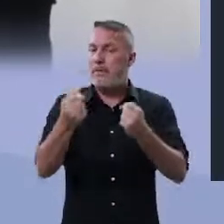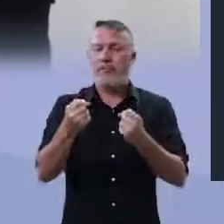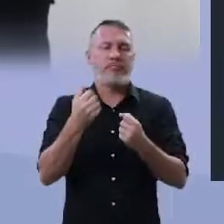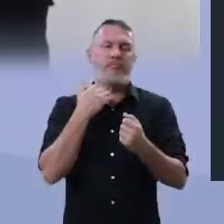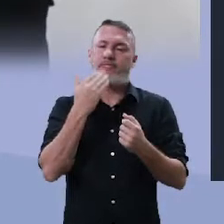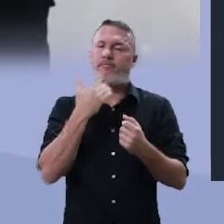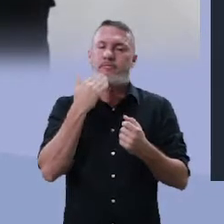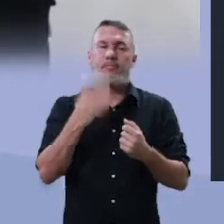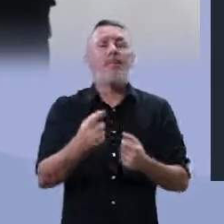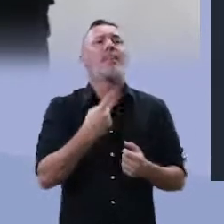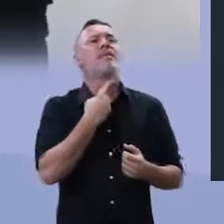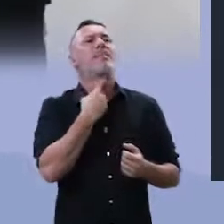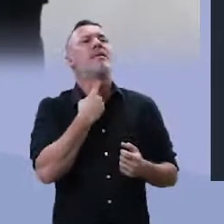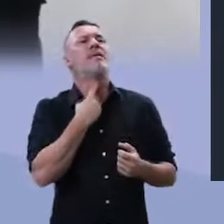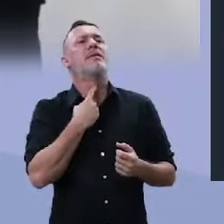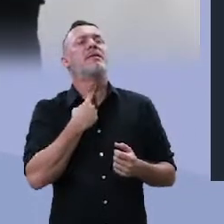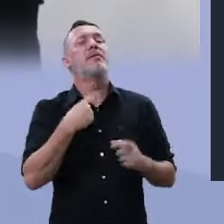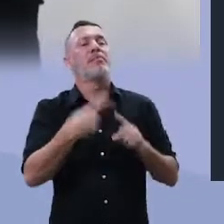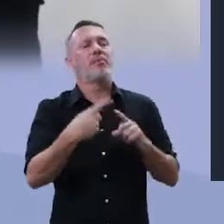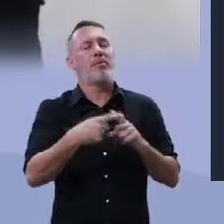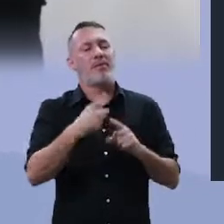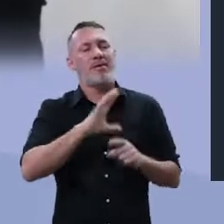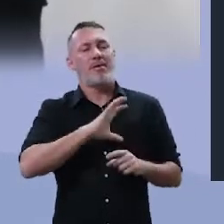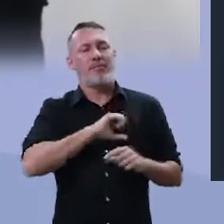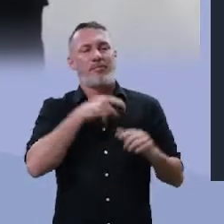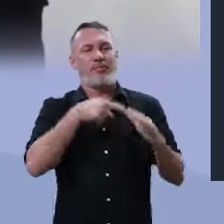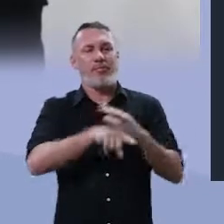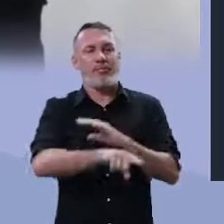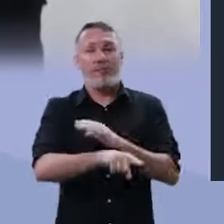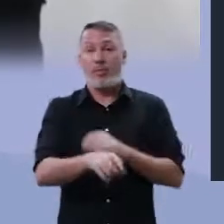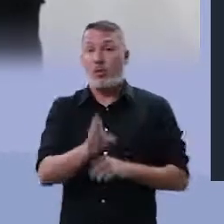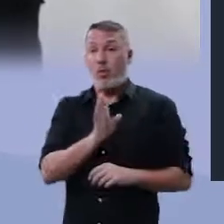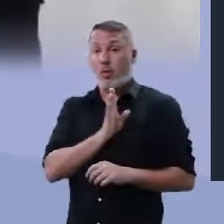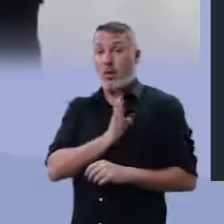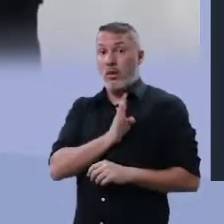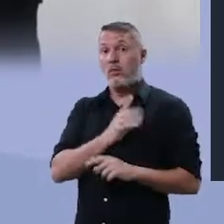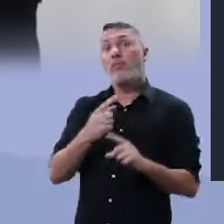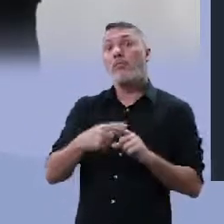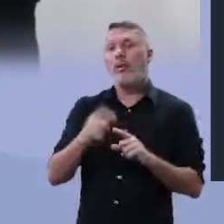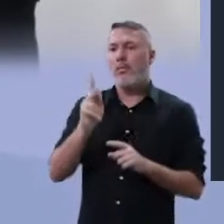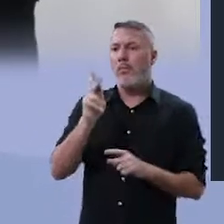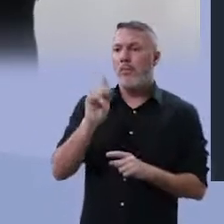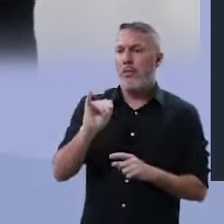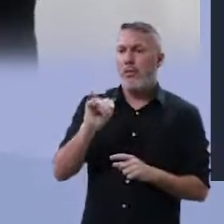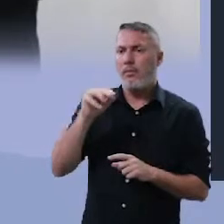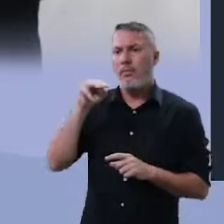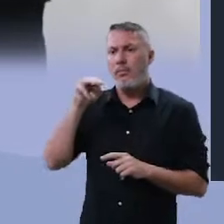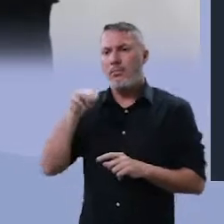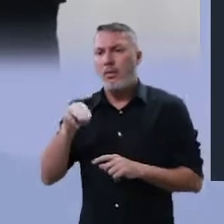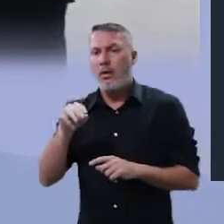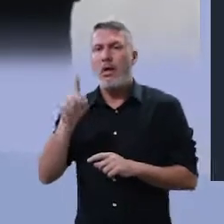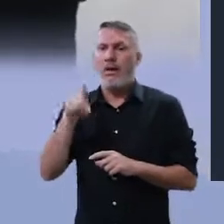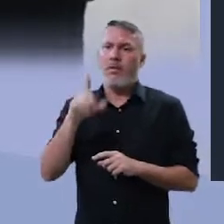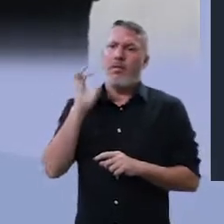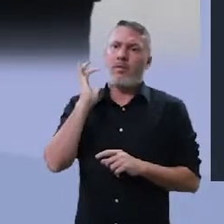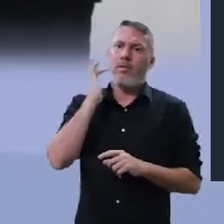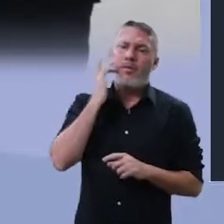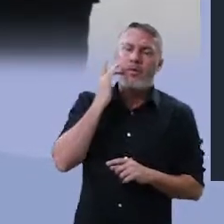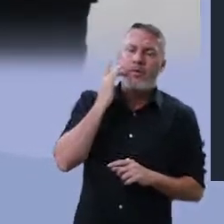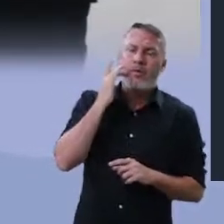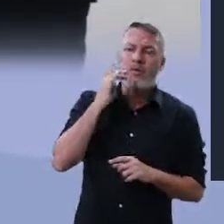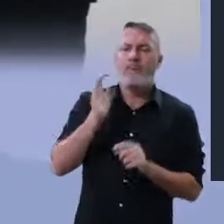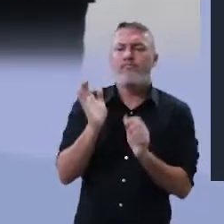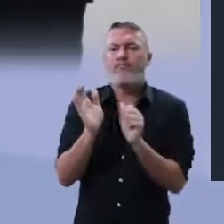Desejo porque você tem por eles amor profundo, coração. Porque pai e mãe são ouro, mina,